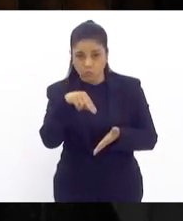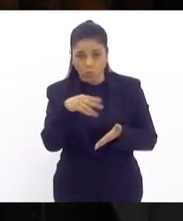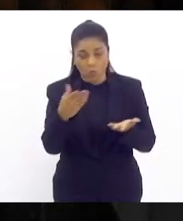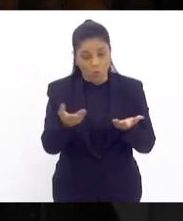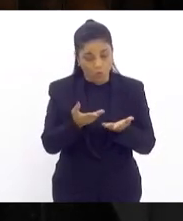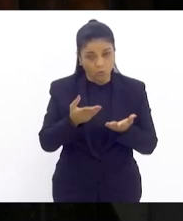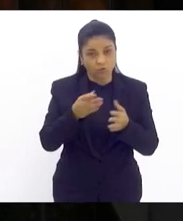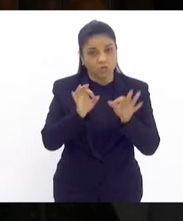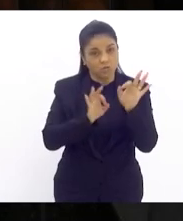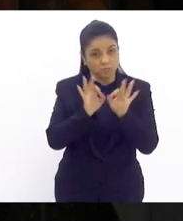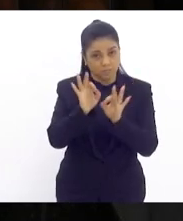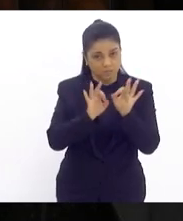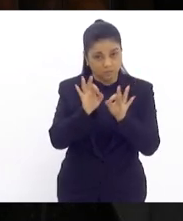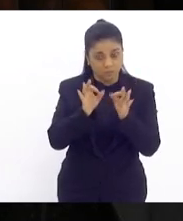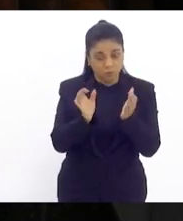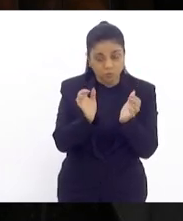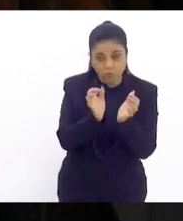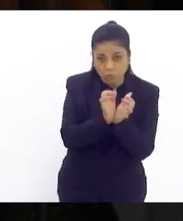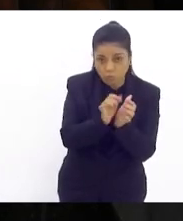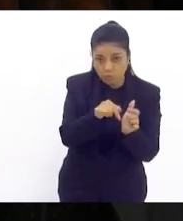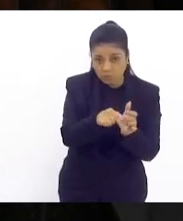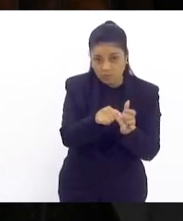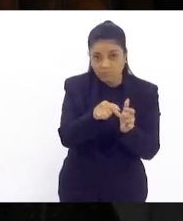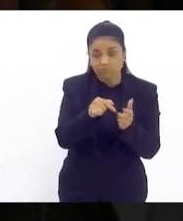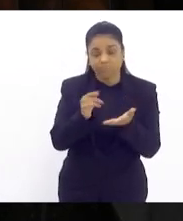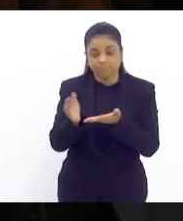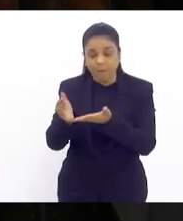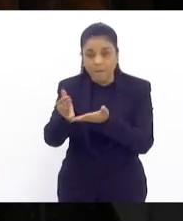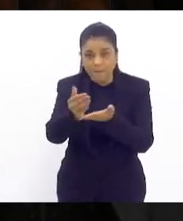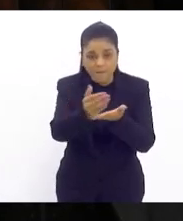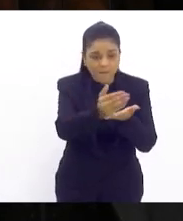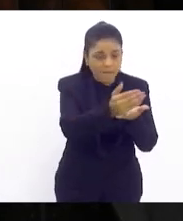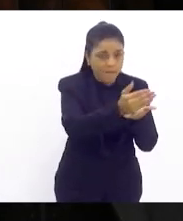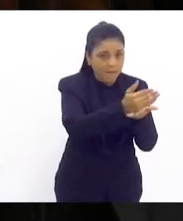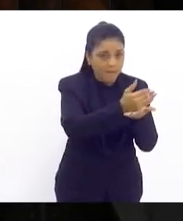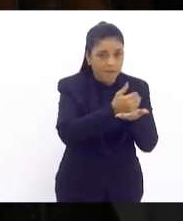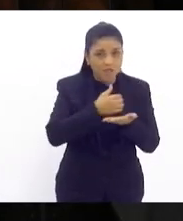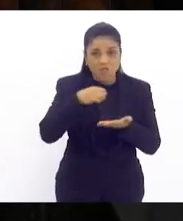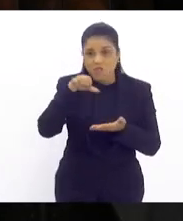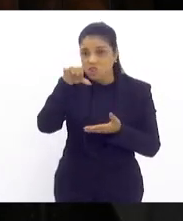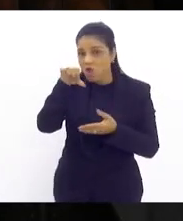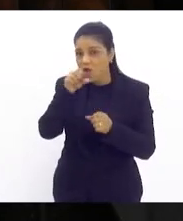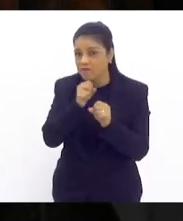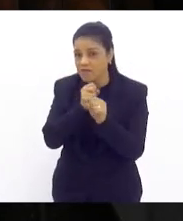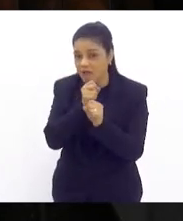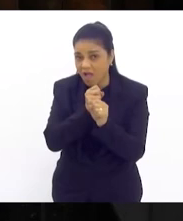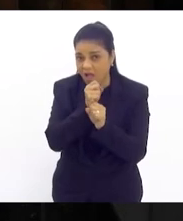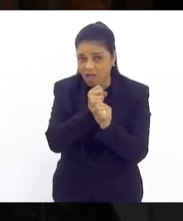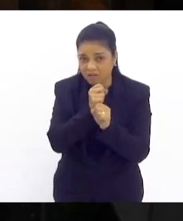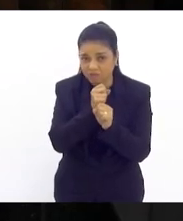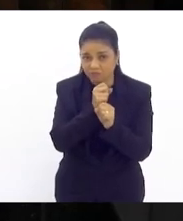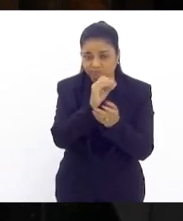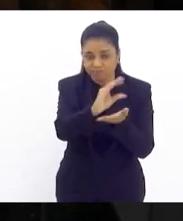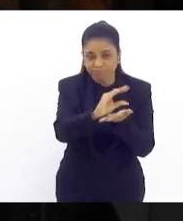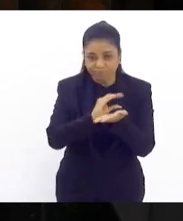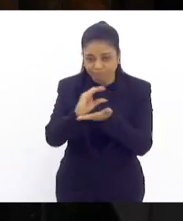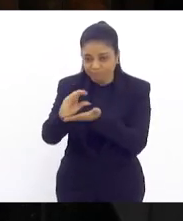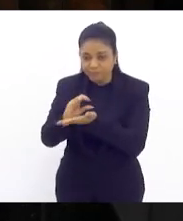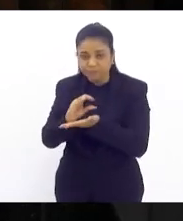equipe fez as projeções de arrecadação nos próximos nove anos todas elas